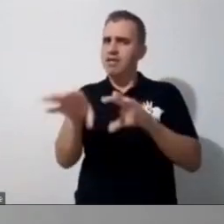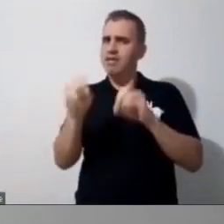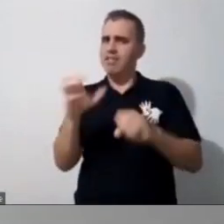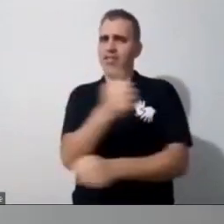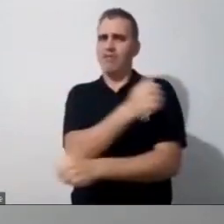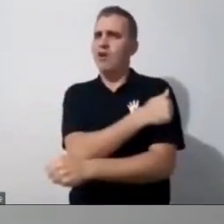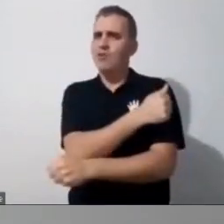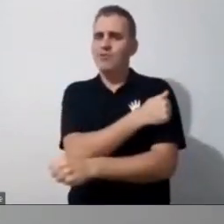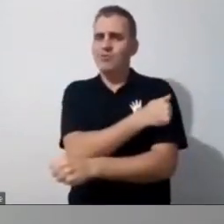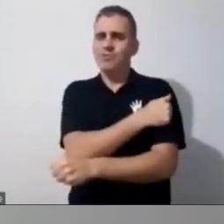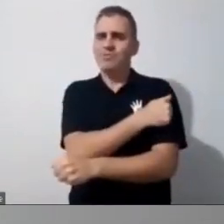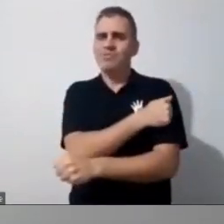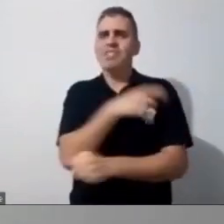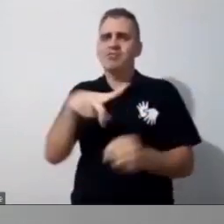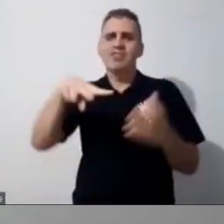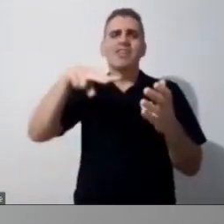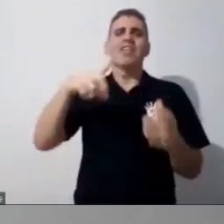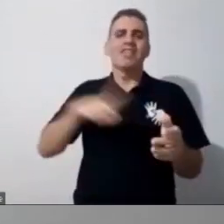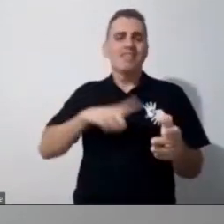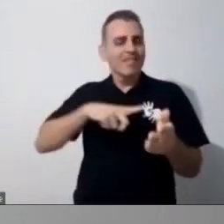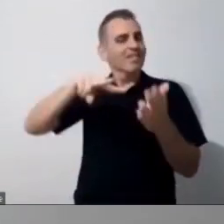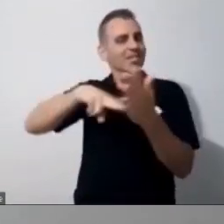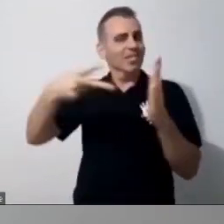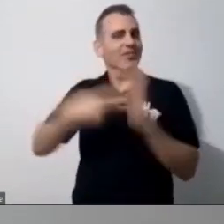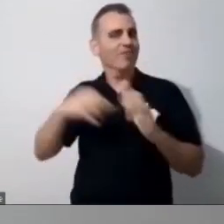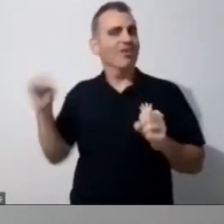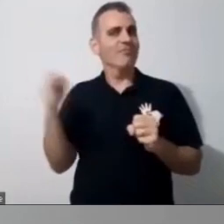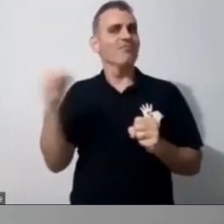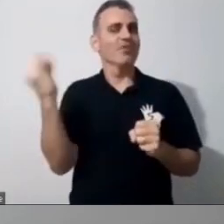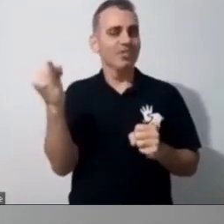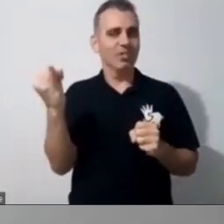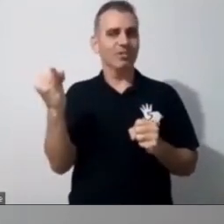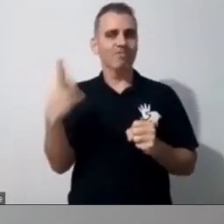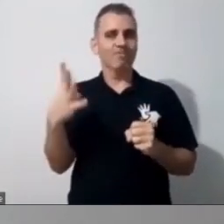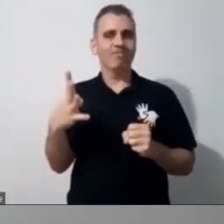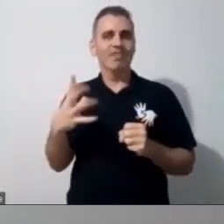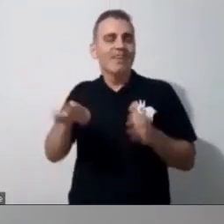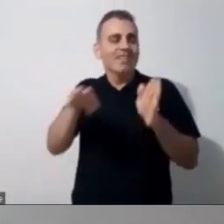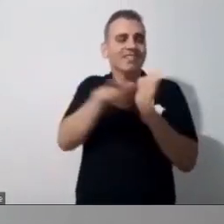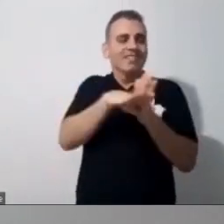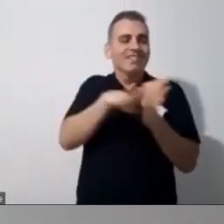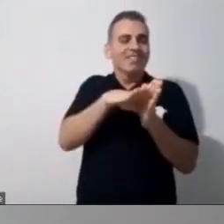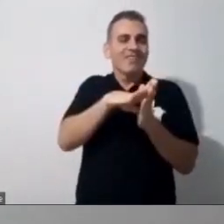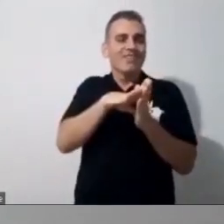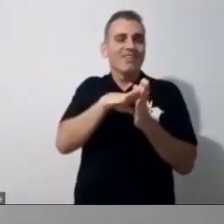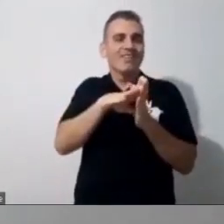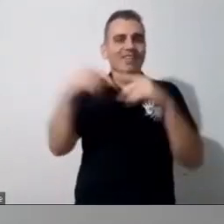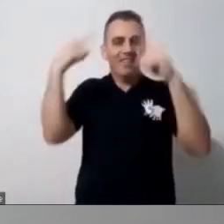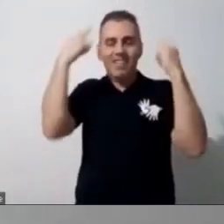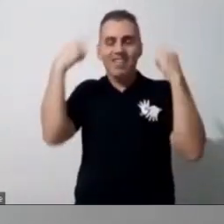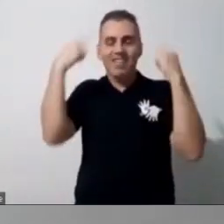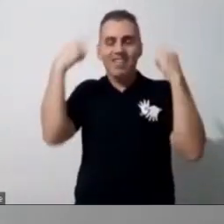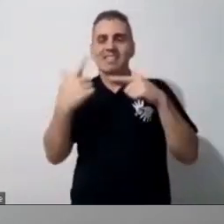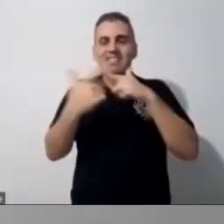isso é tão significativo para a gente e para ele, então, eles chegam com aquelas carinhas, assim, ó, felizes e